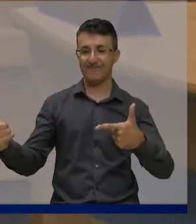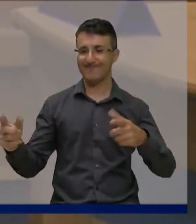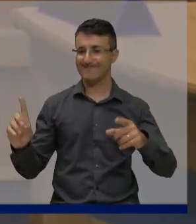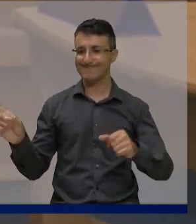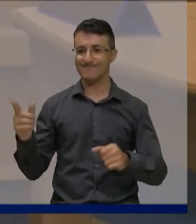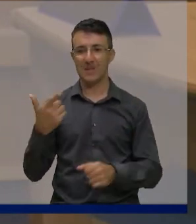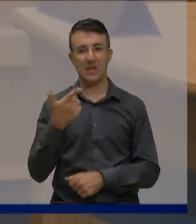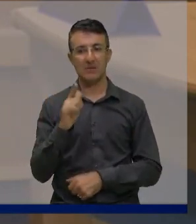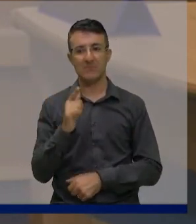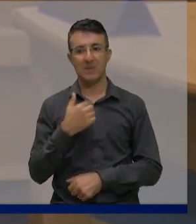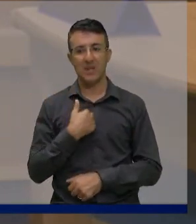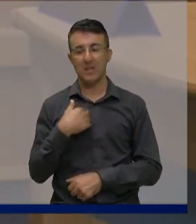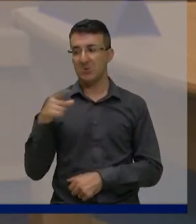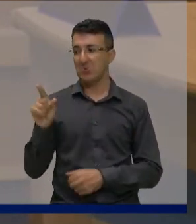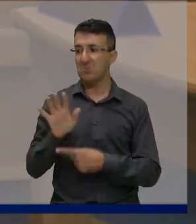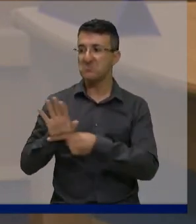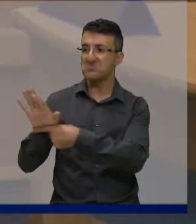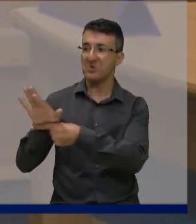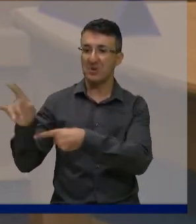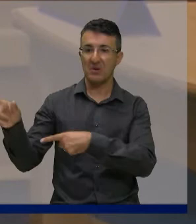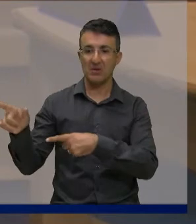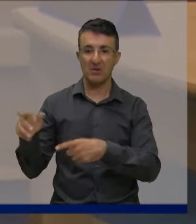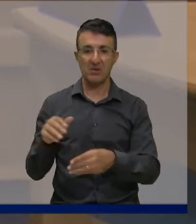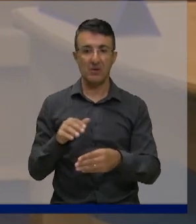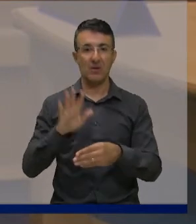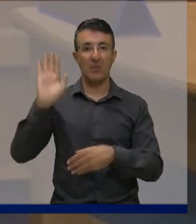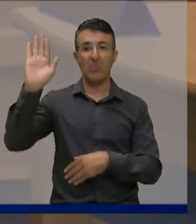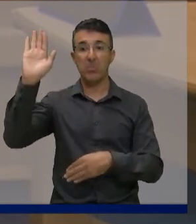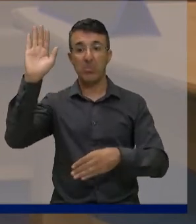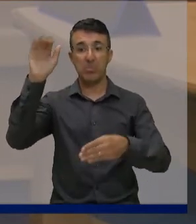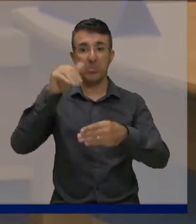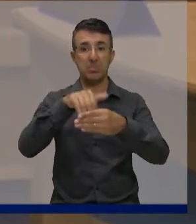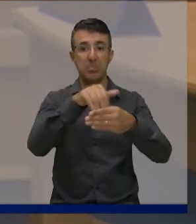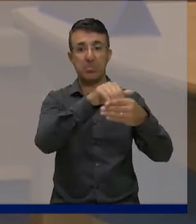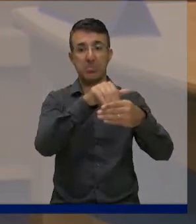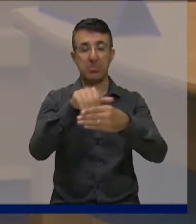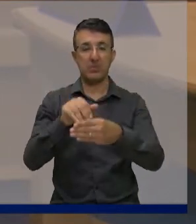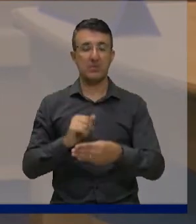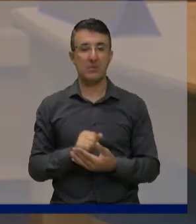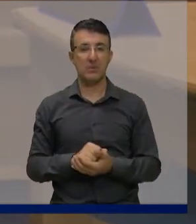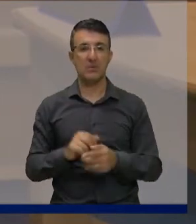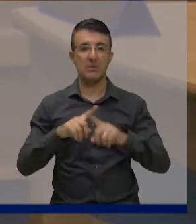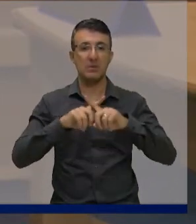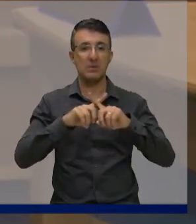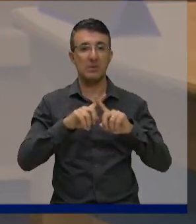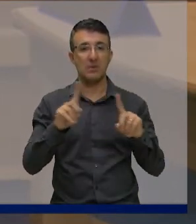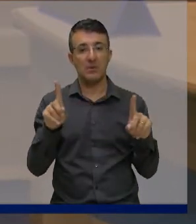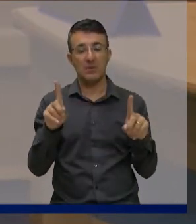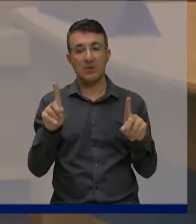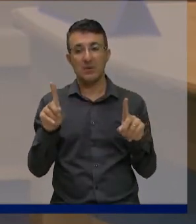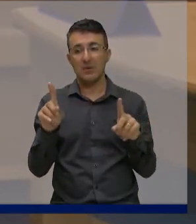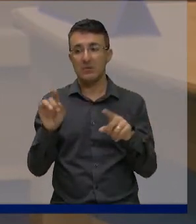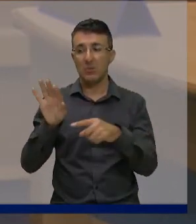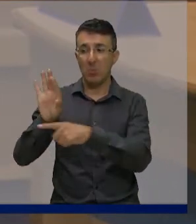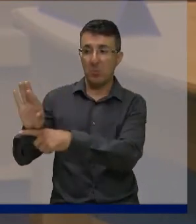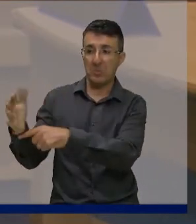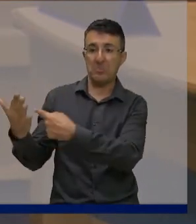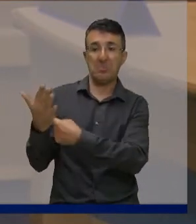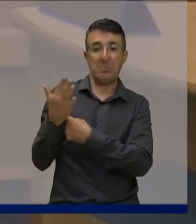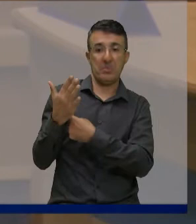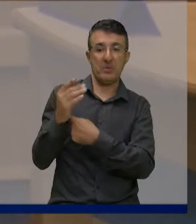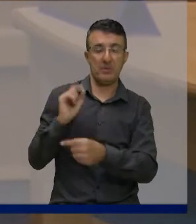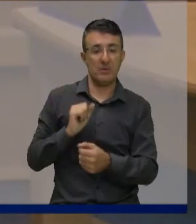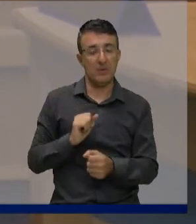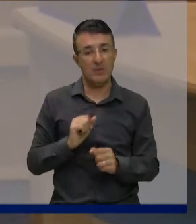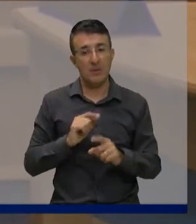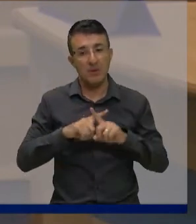ajudei ele na campanha em 2016 e ele me ajudou na minha campanha da SAB em 2017 sou grato por isso mas a gente tem que saber que a prerrogativa do vereador